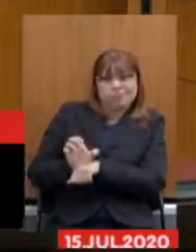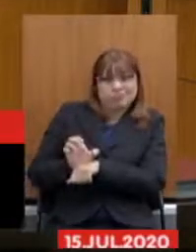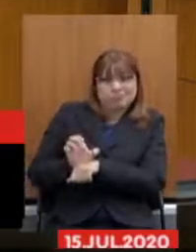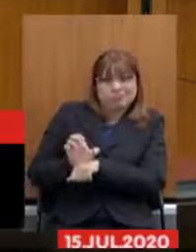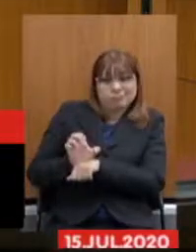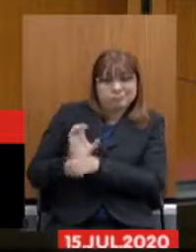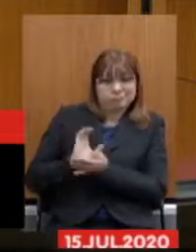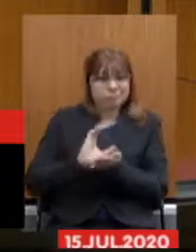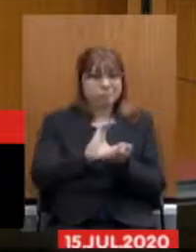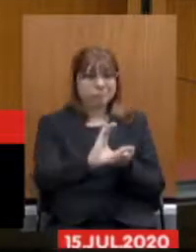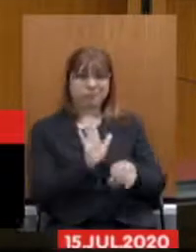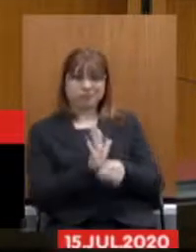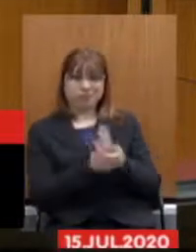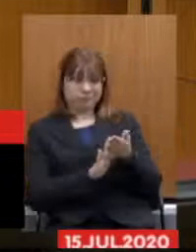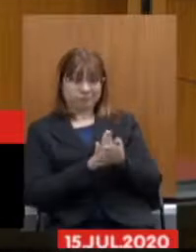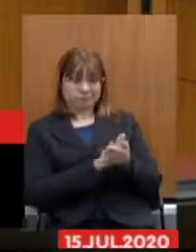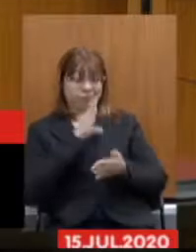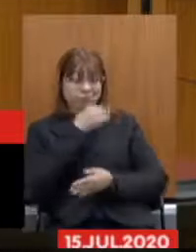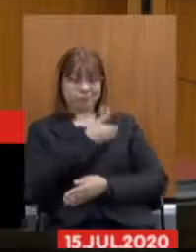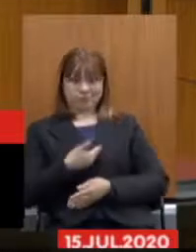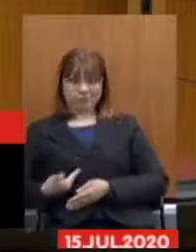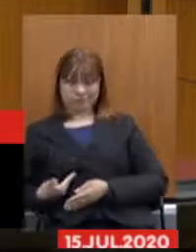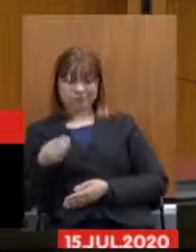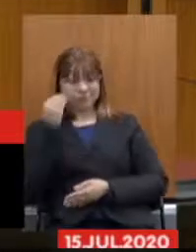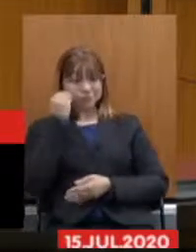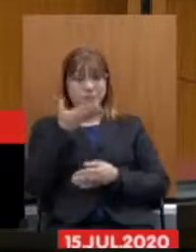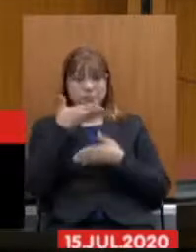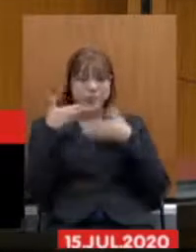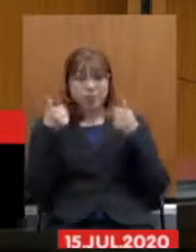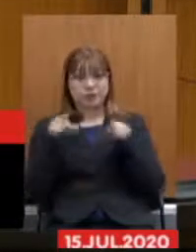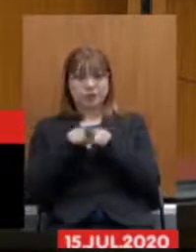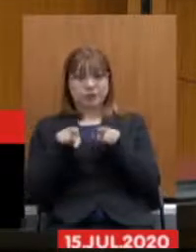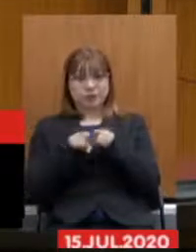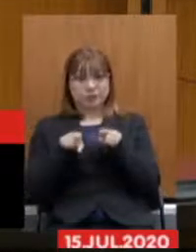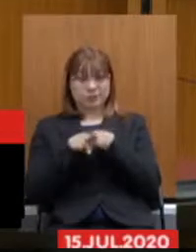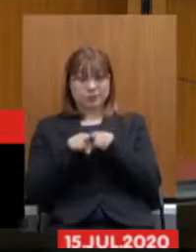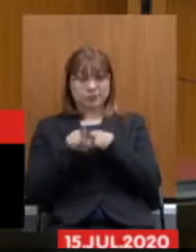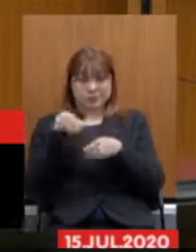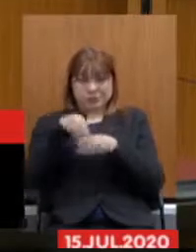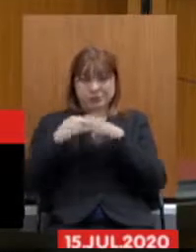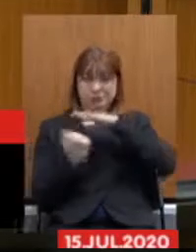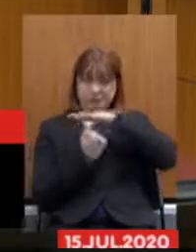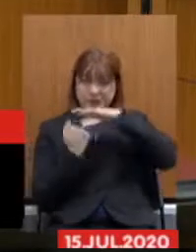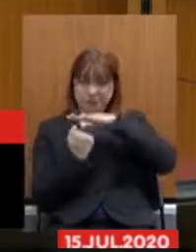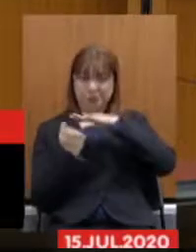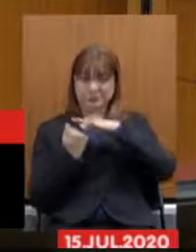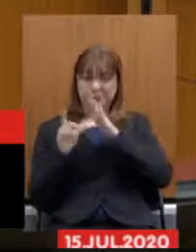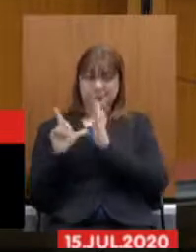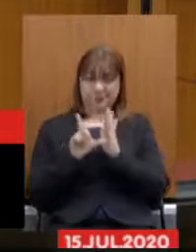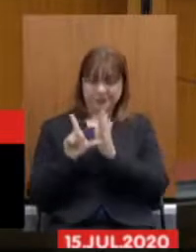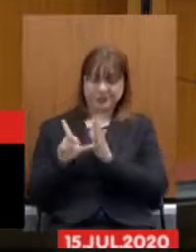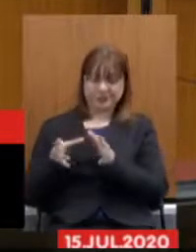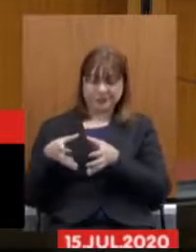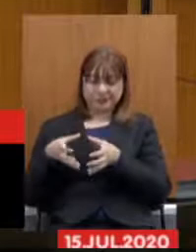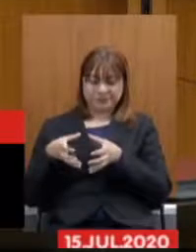servidor, de forma alguma ou mesmo para melhorias internas na autarquia? Bom,